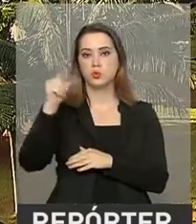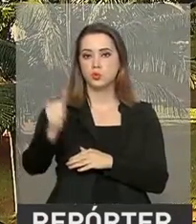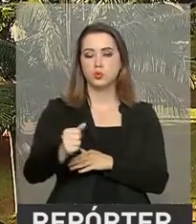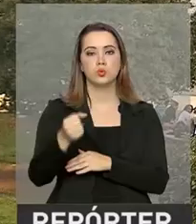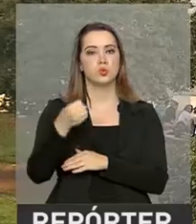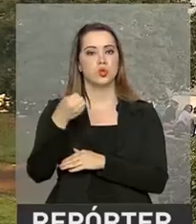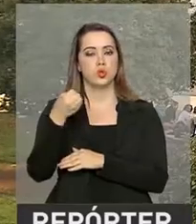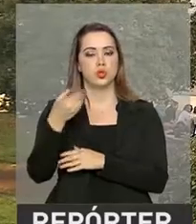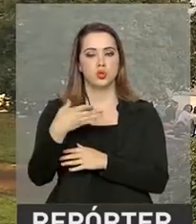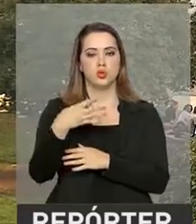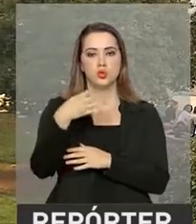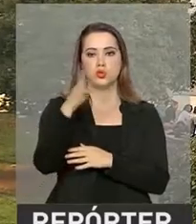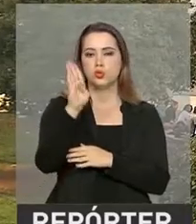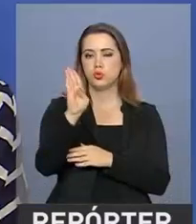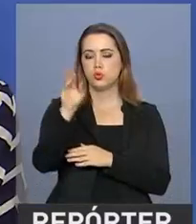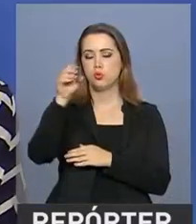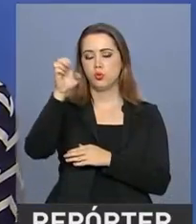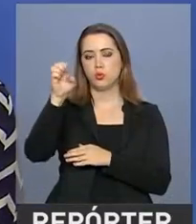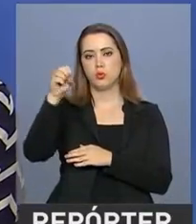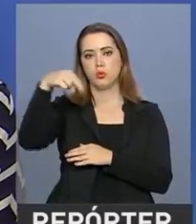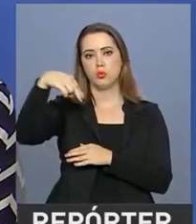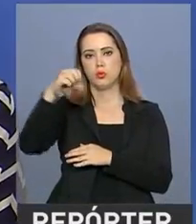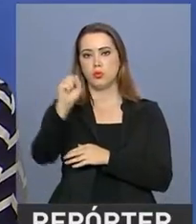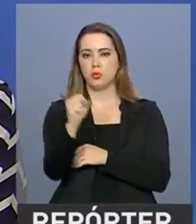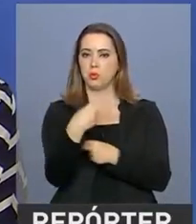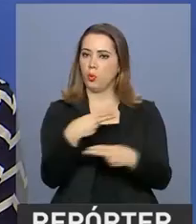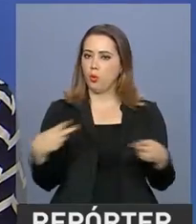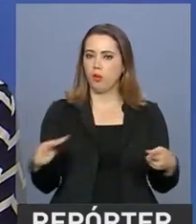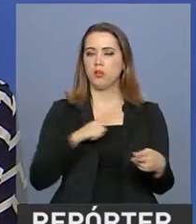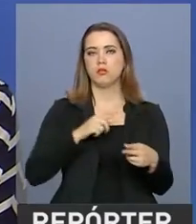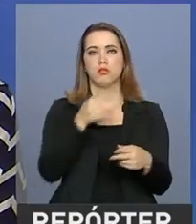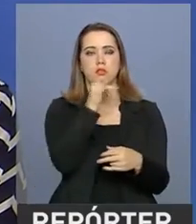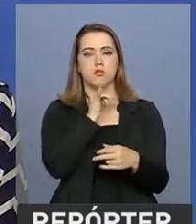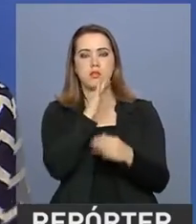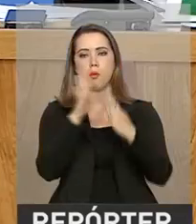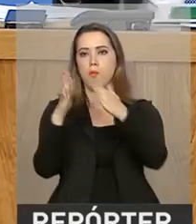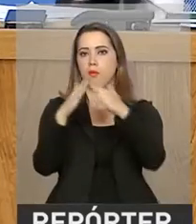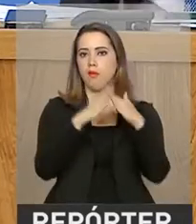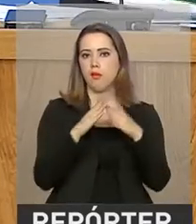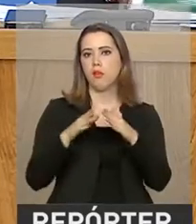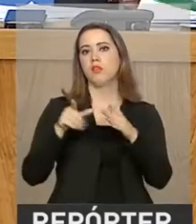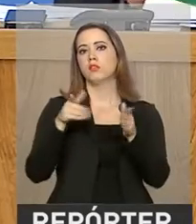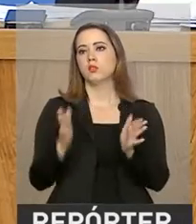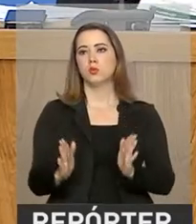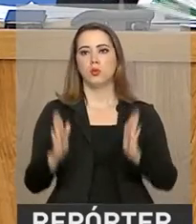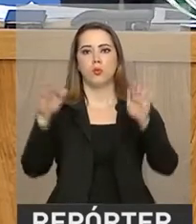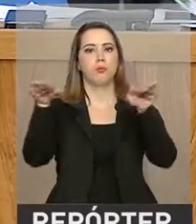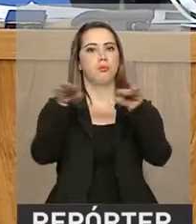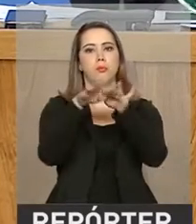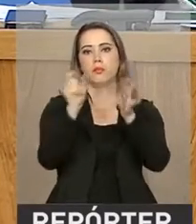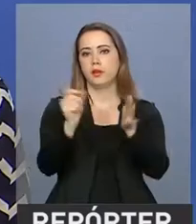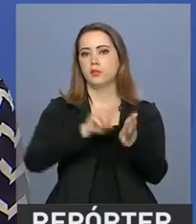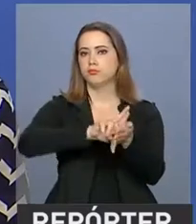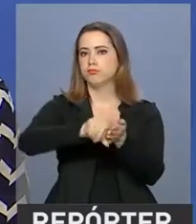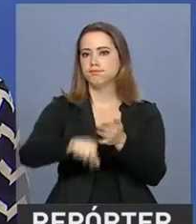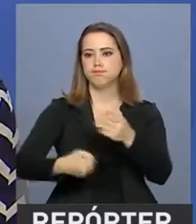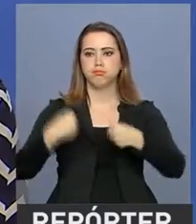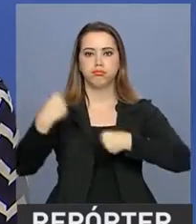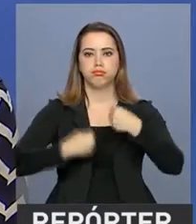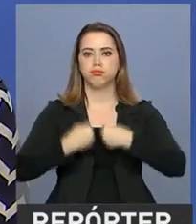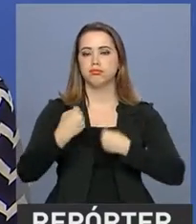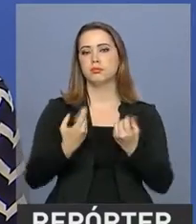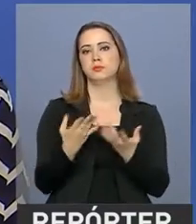intelectual pelo prazo de até 10 anos. O ministro do Planejamento garante que não haverá nenhum tipo de aporte do Tesouro Nacional. São